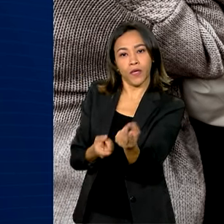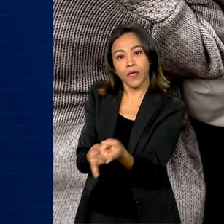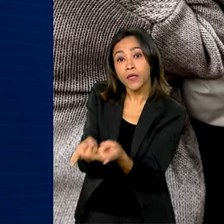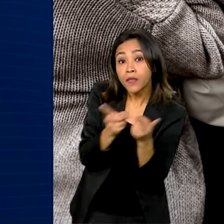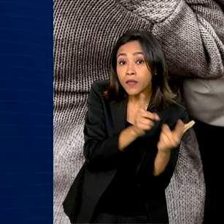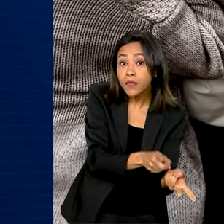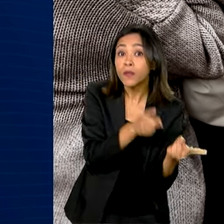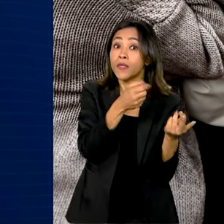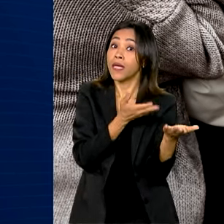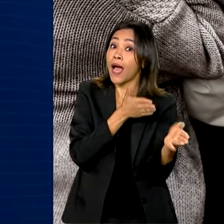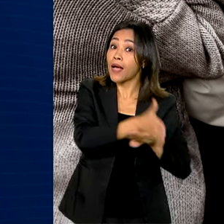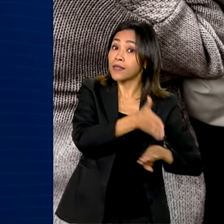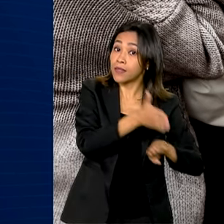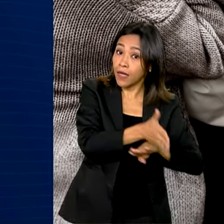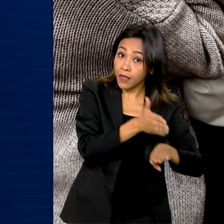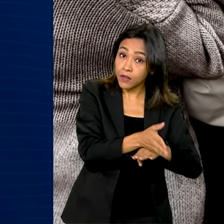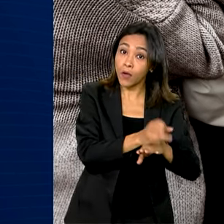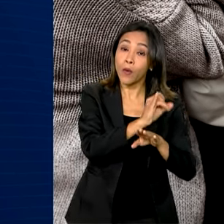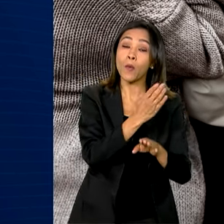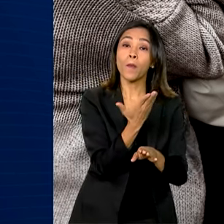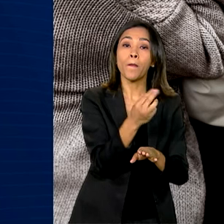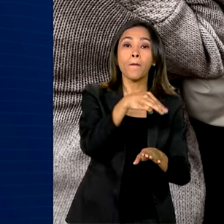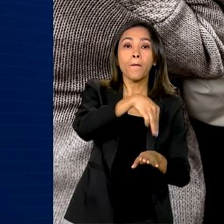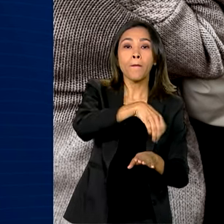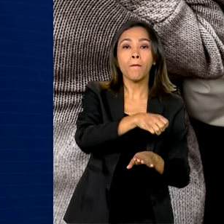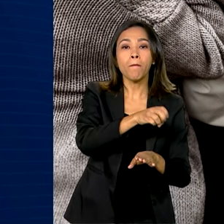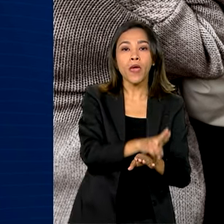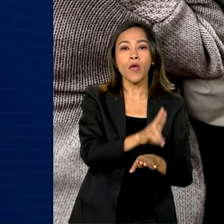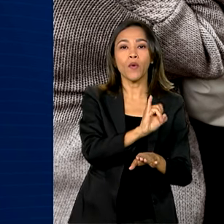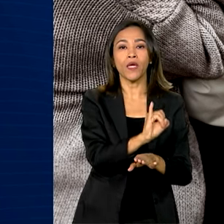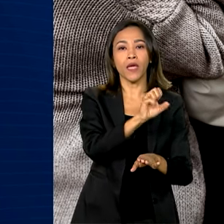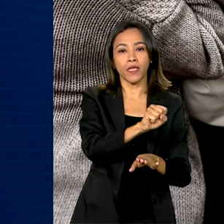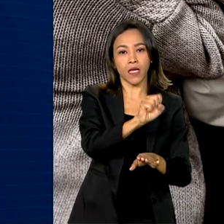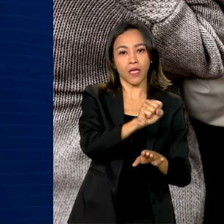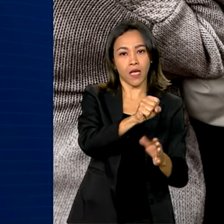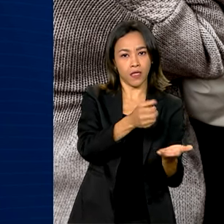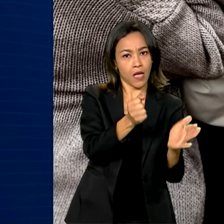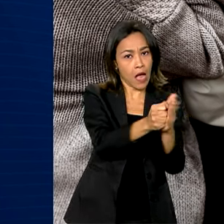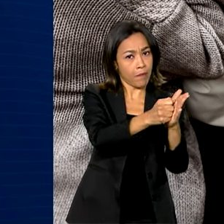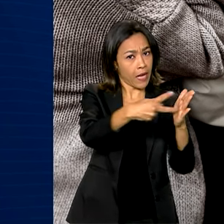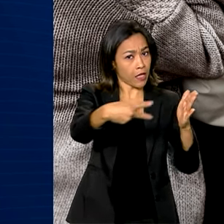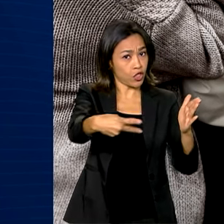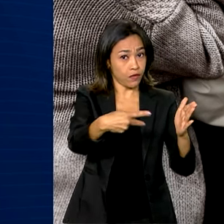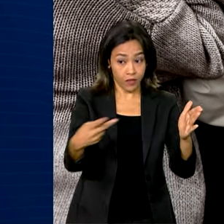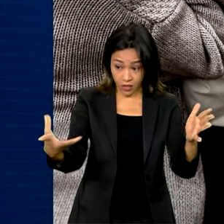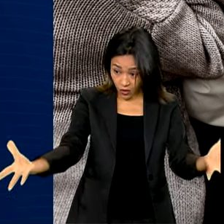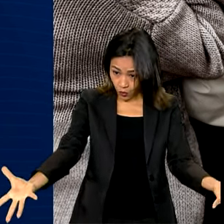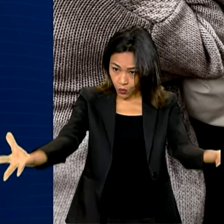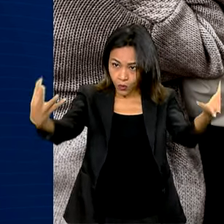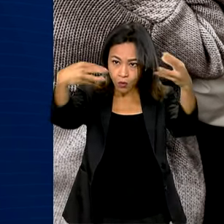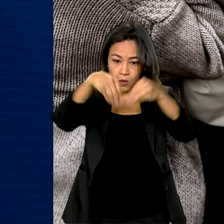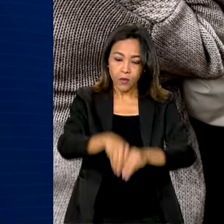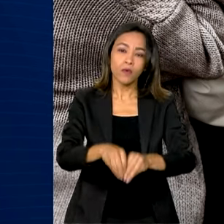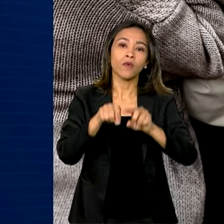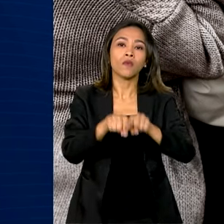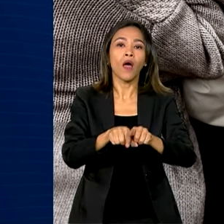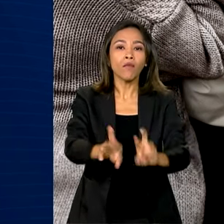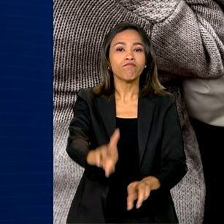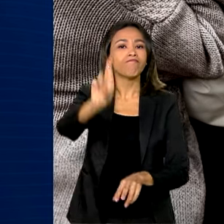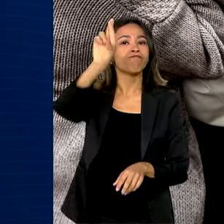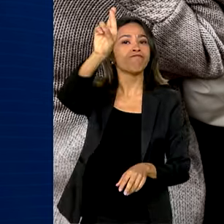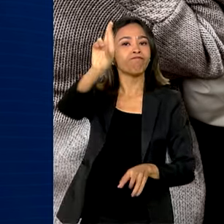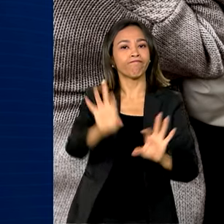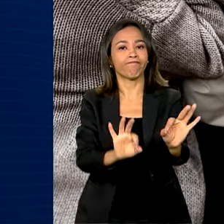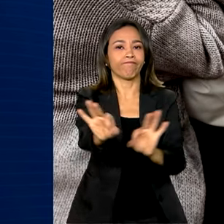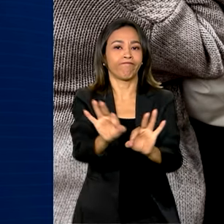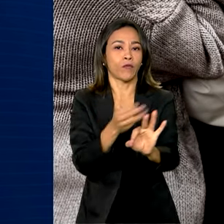acesso ao aplicativo Meu INSS. São informações que constam na base de dados do governo. O procedimento é